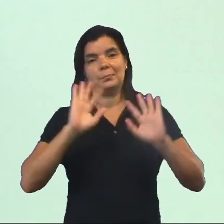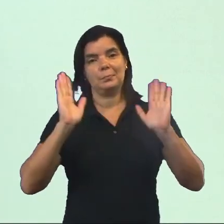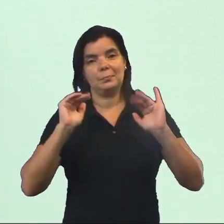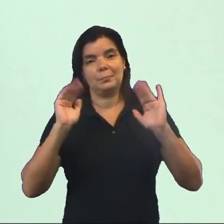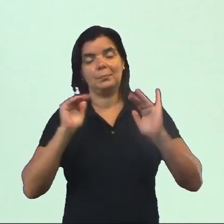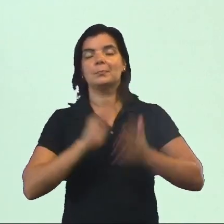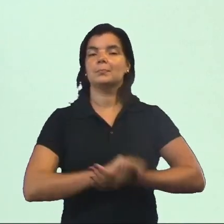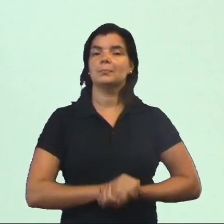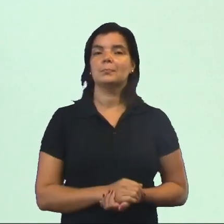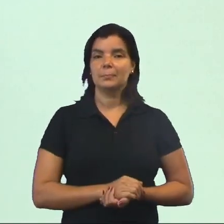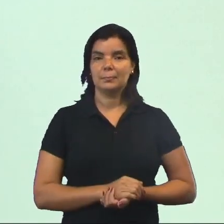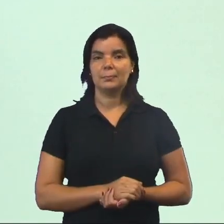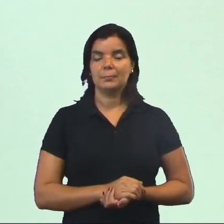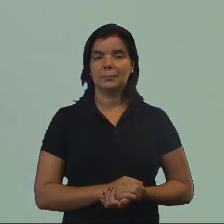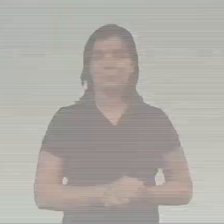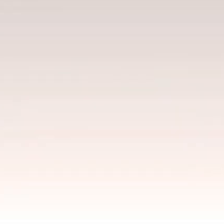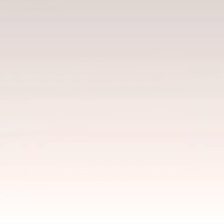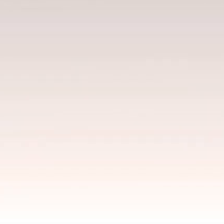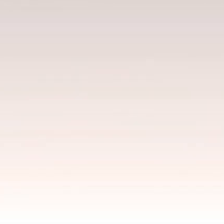até a próxima.